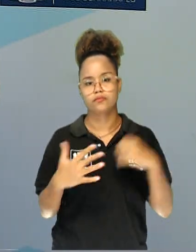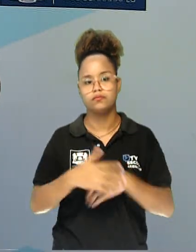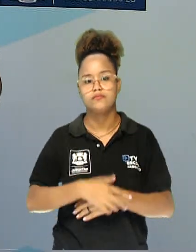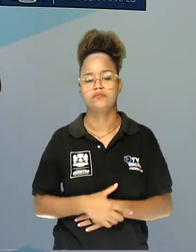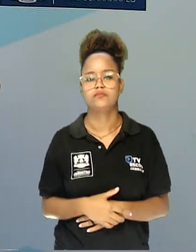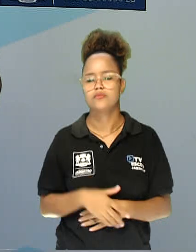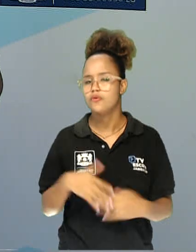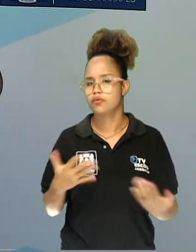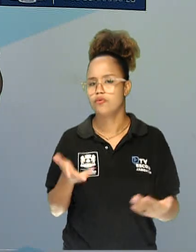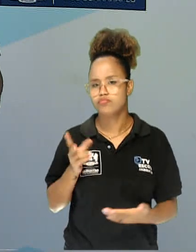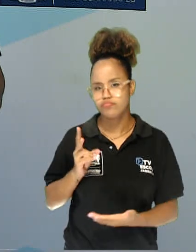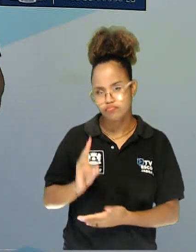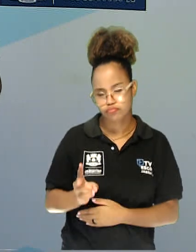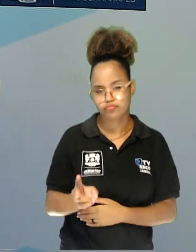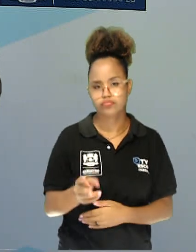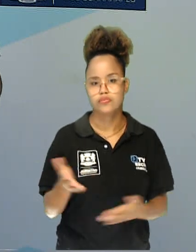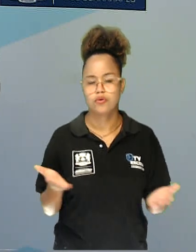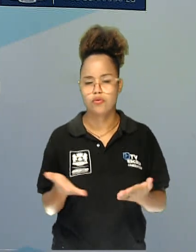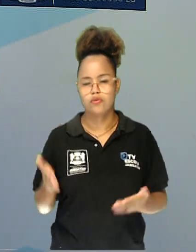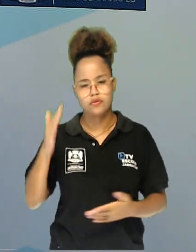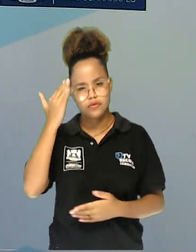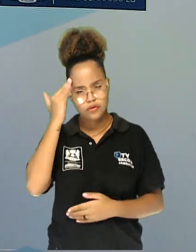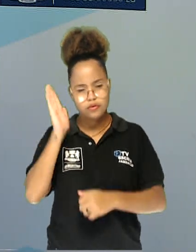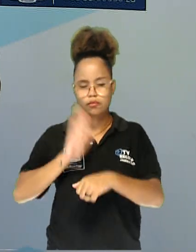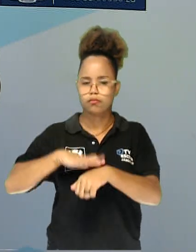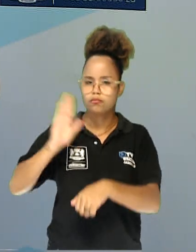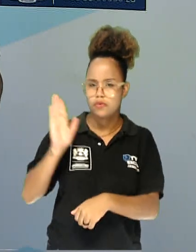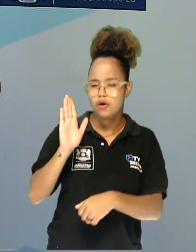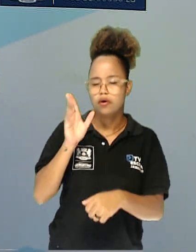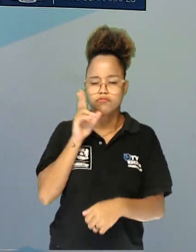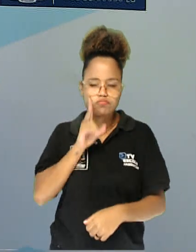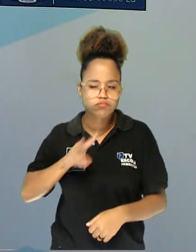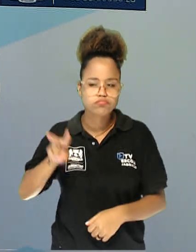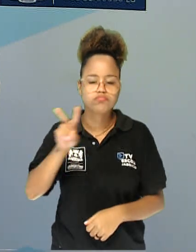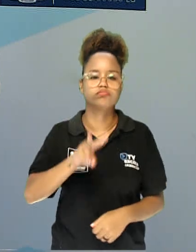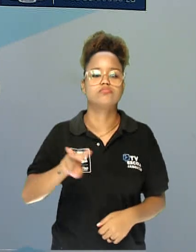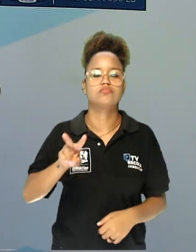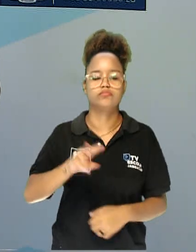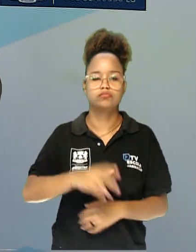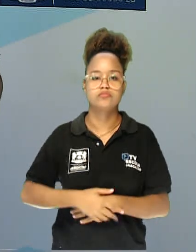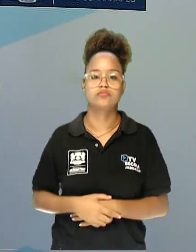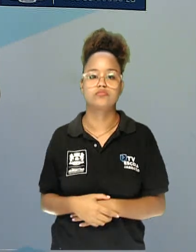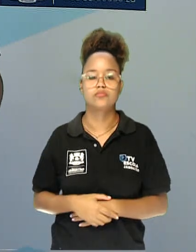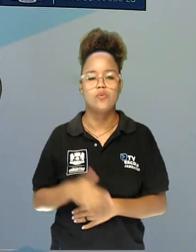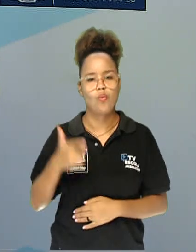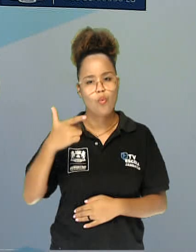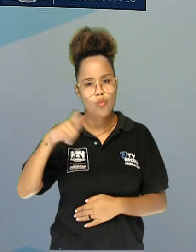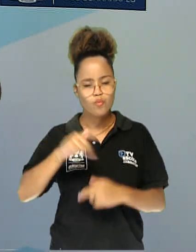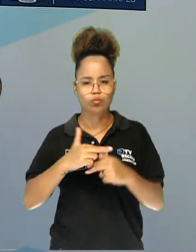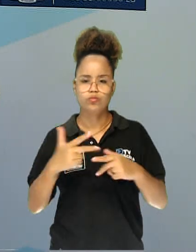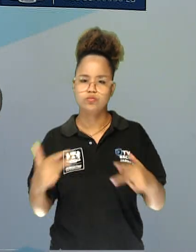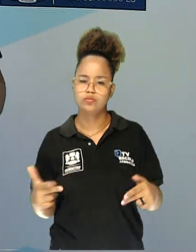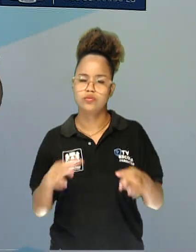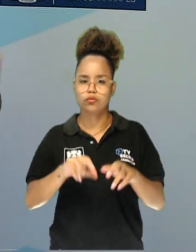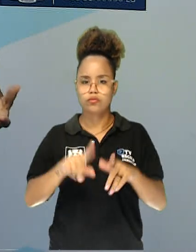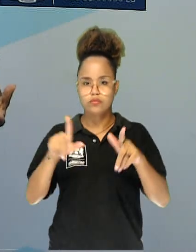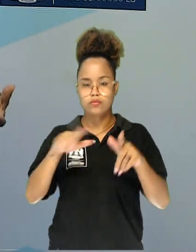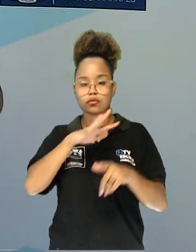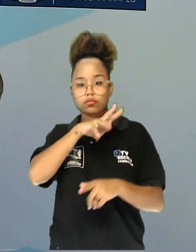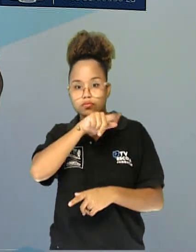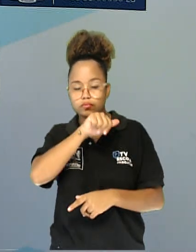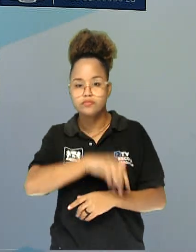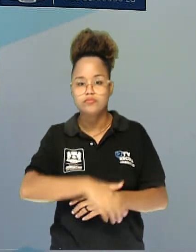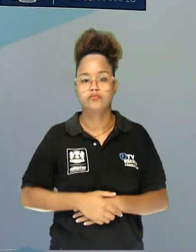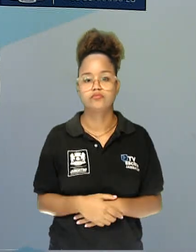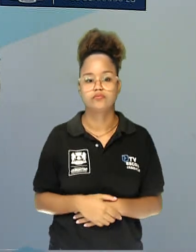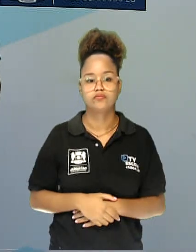Vamos continuar entendendo um pouco mais e observando outras coisas que diferenciam os animais.